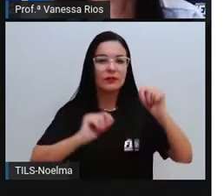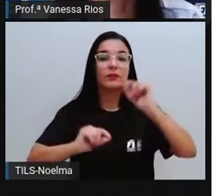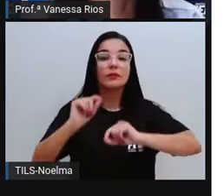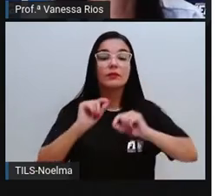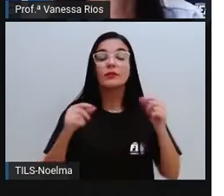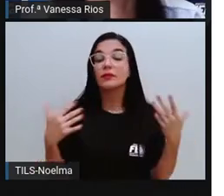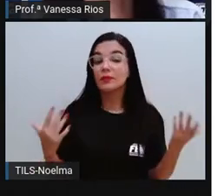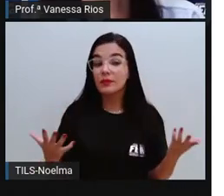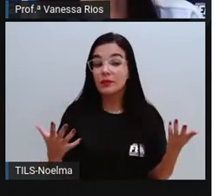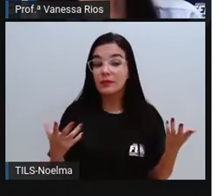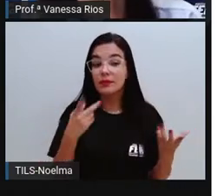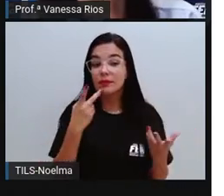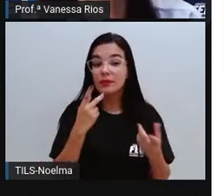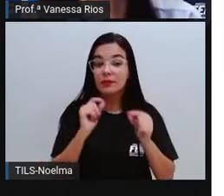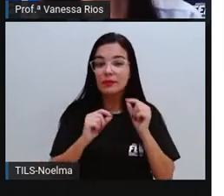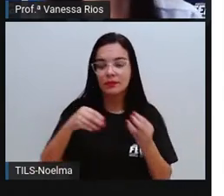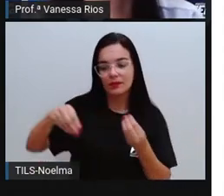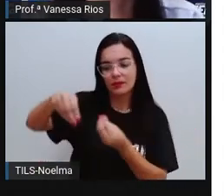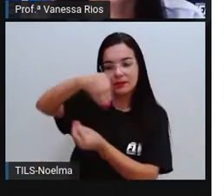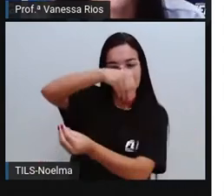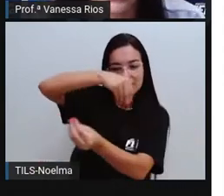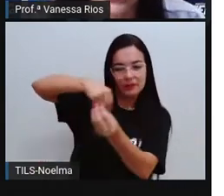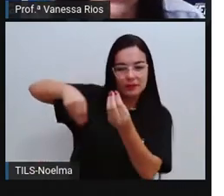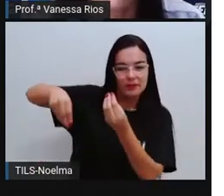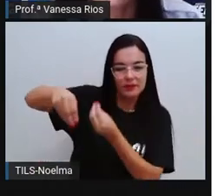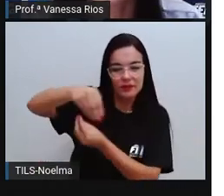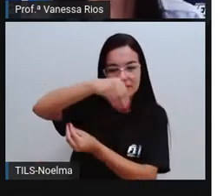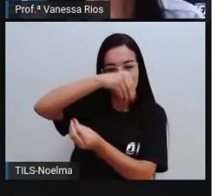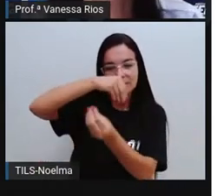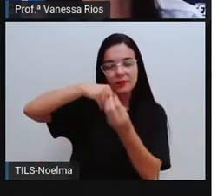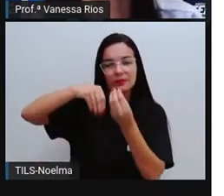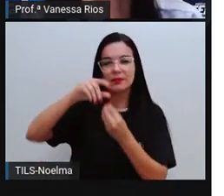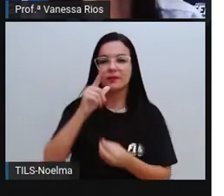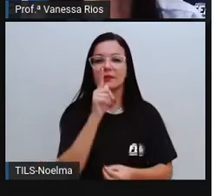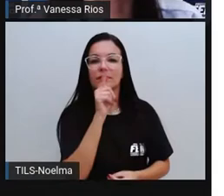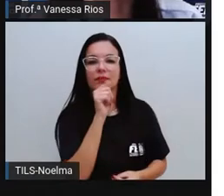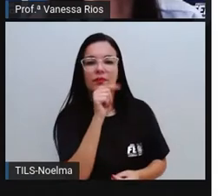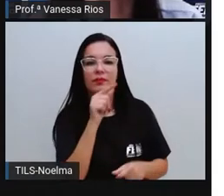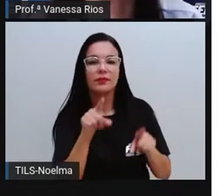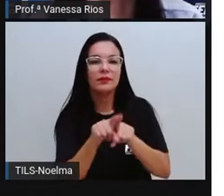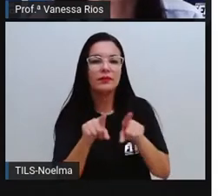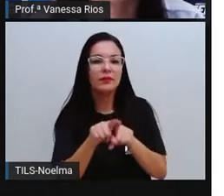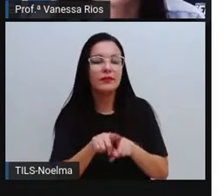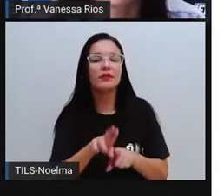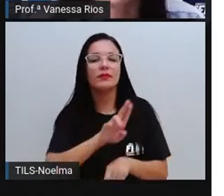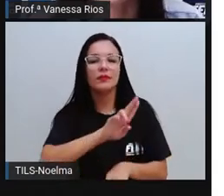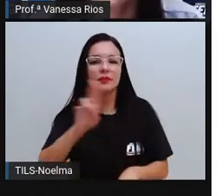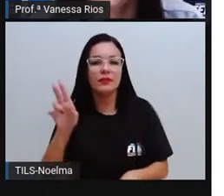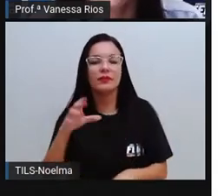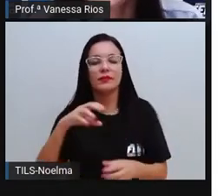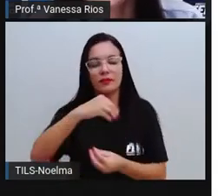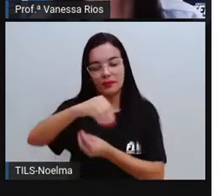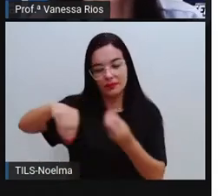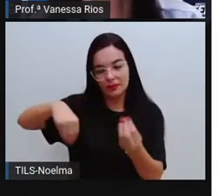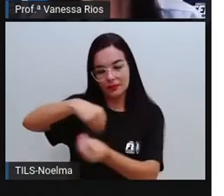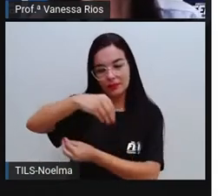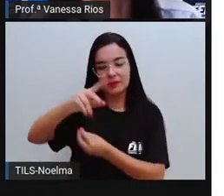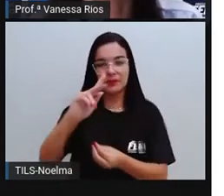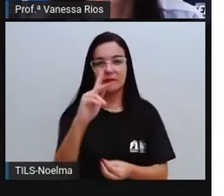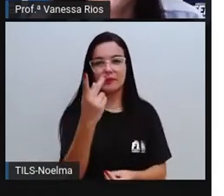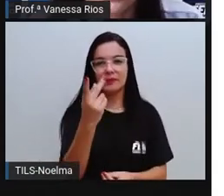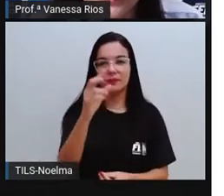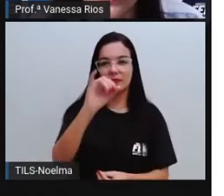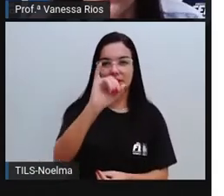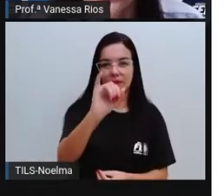assunto? Tá falando do ciclo da água, também chamado aí de ciclo hidrológico. Ocorre por meio